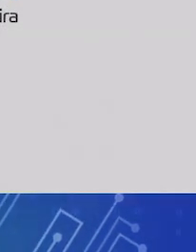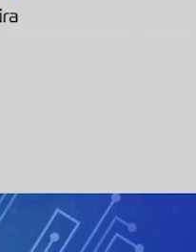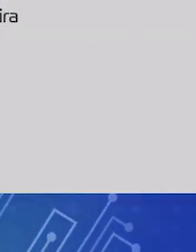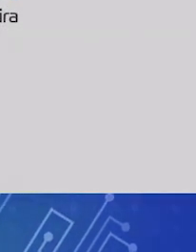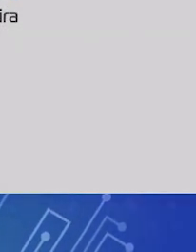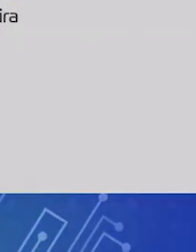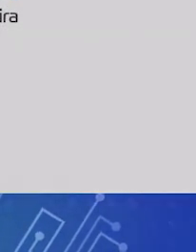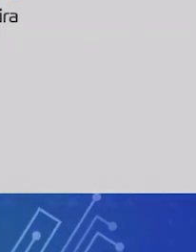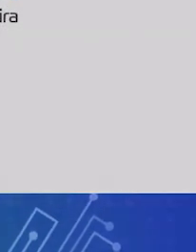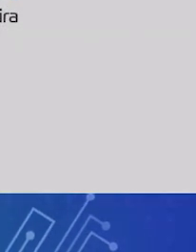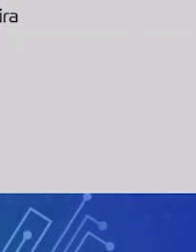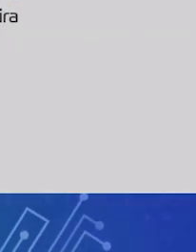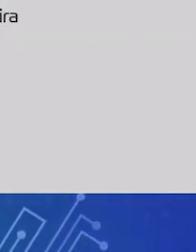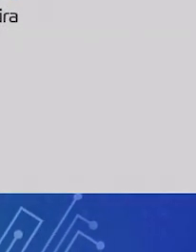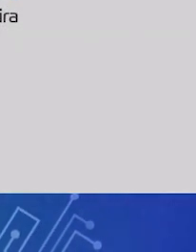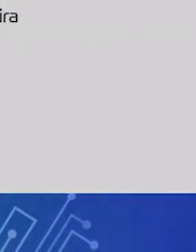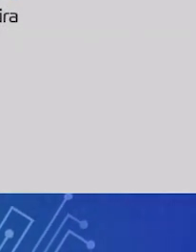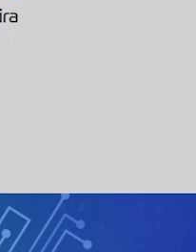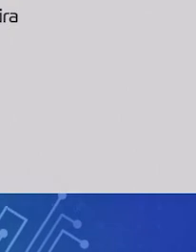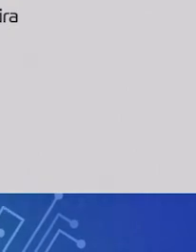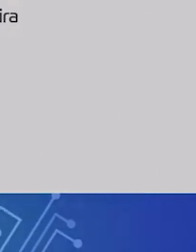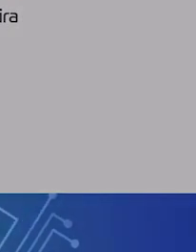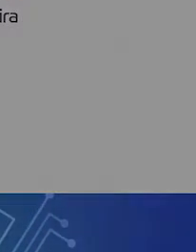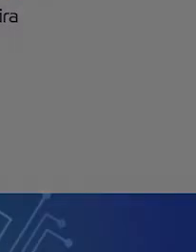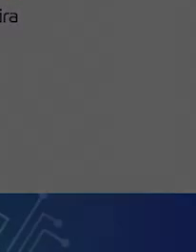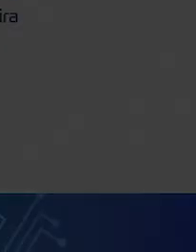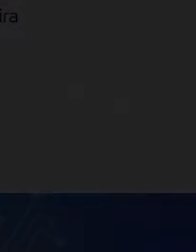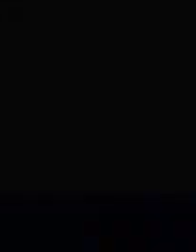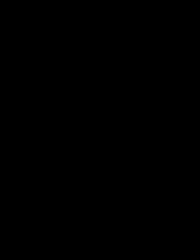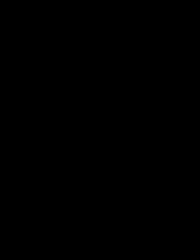Artificial, a nova fronteira da ciência brasileira.